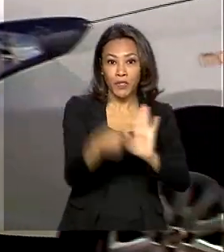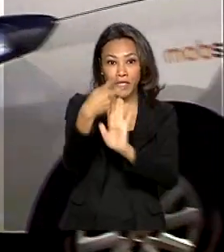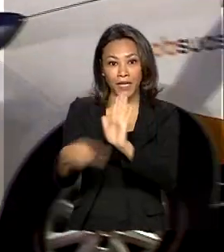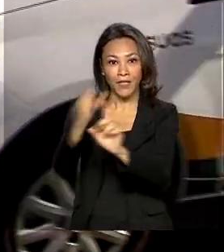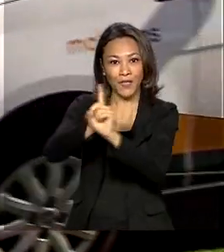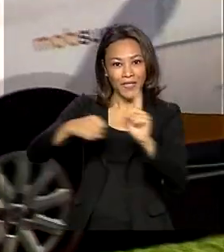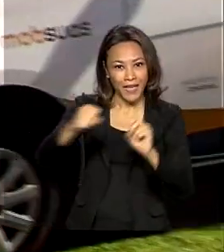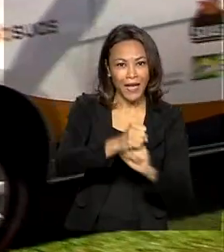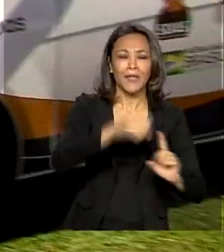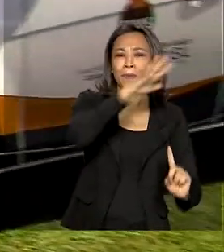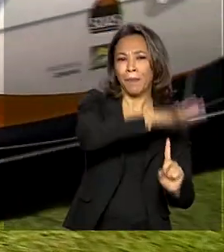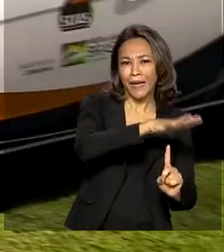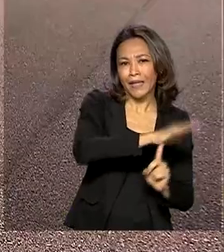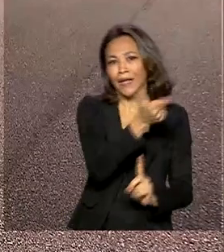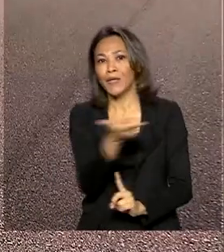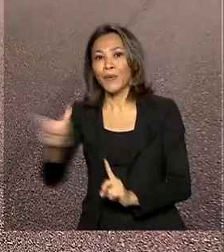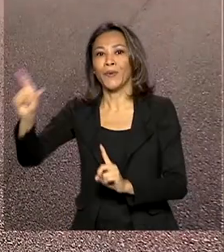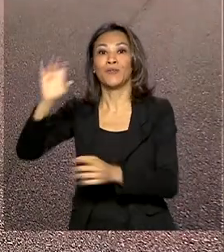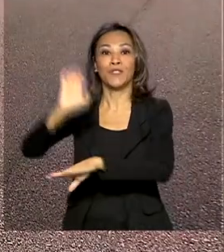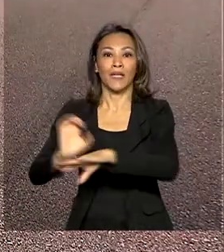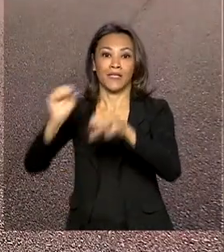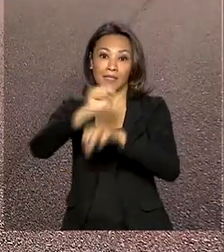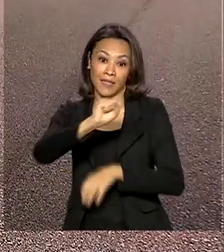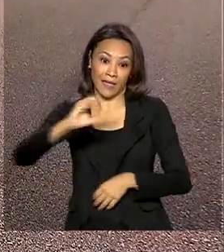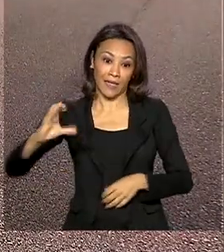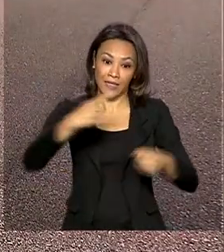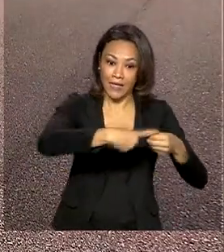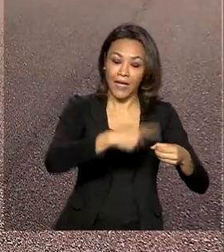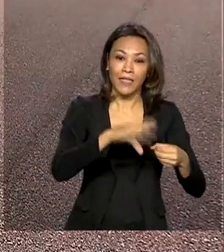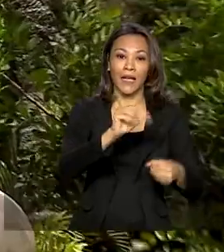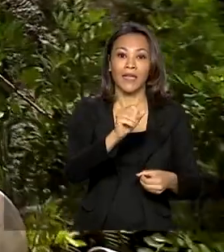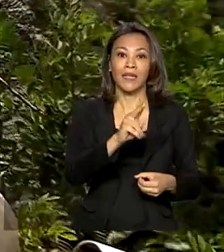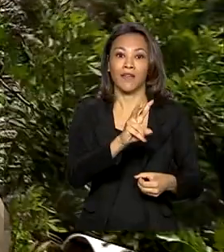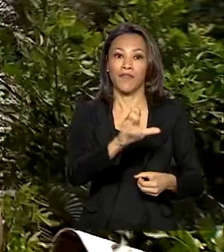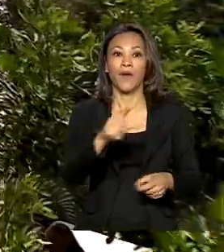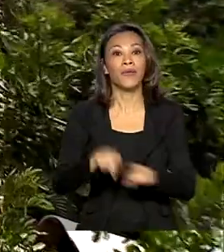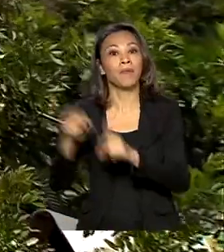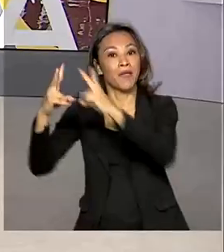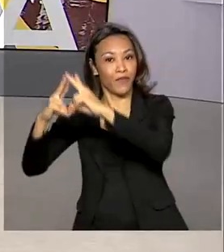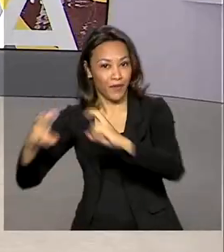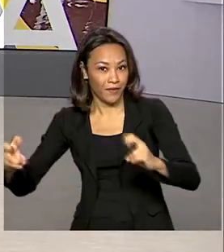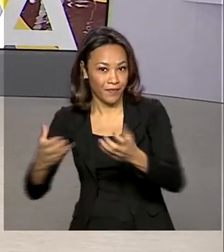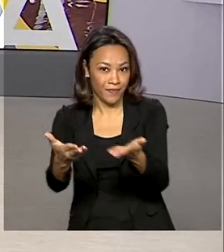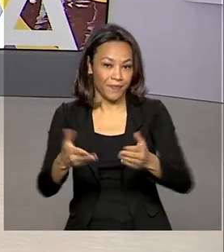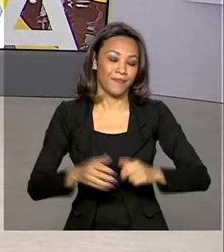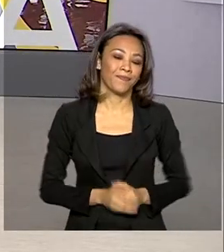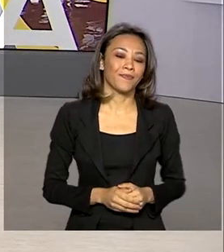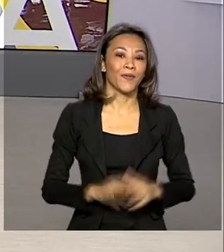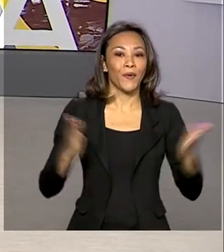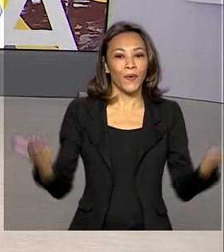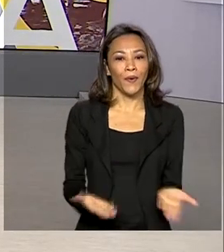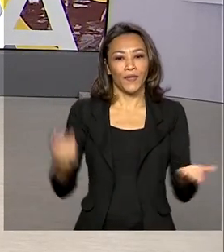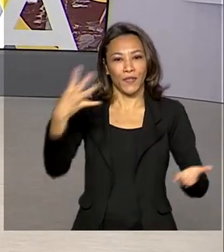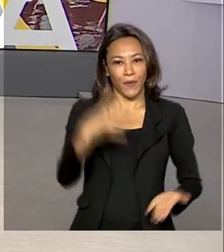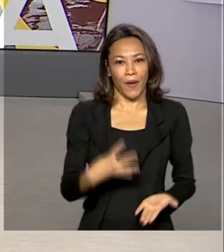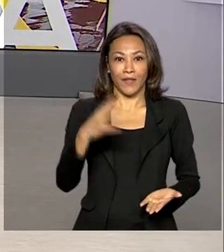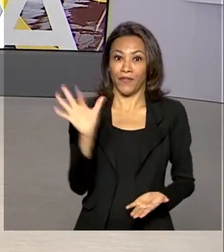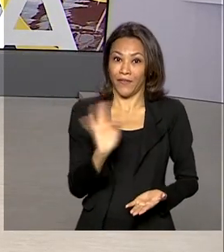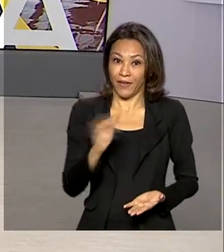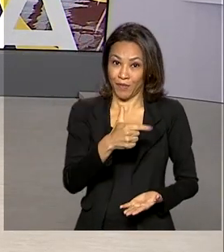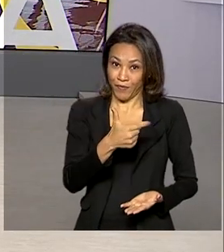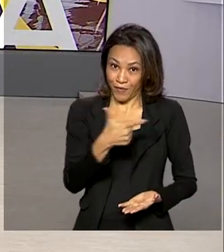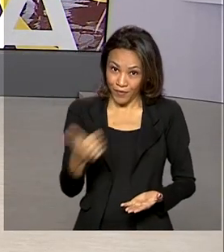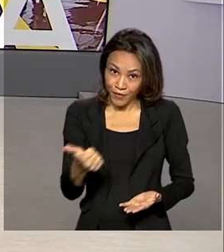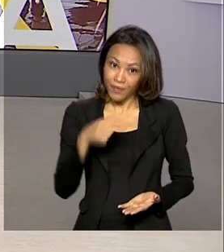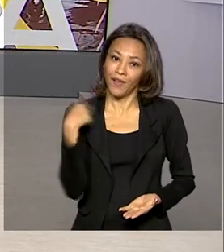Paraná e Santa Catarina, nas cidades de Cascavel e Florianópolis. 4 de fevereiro de 2021,